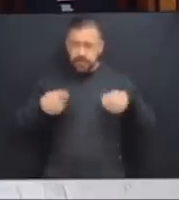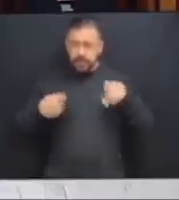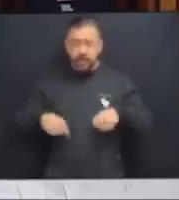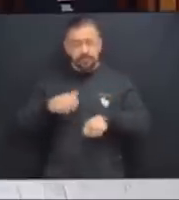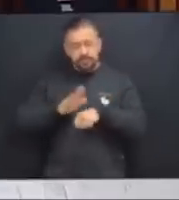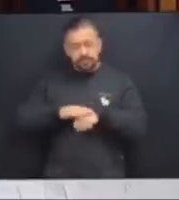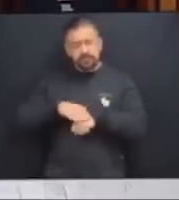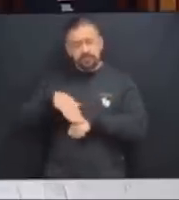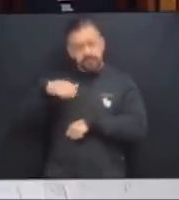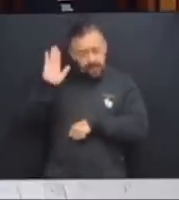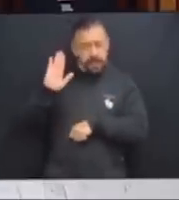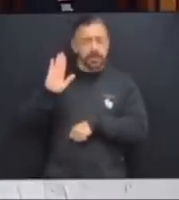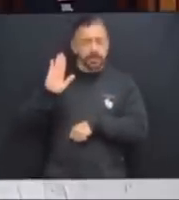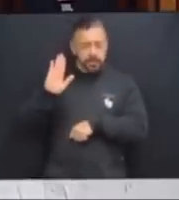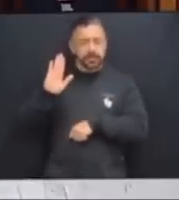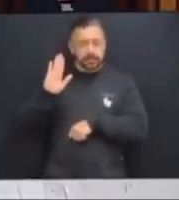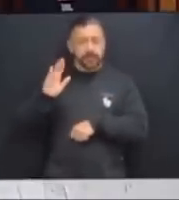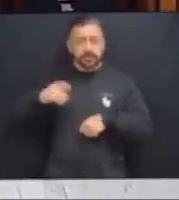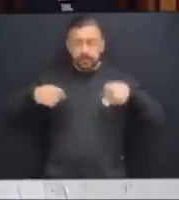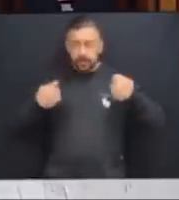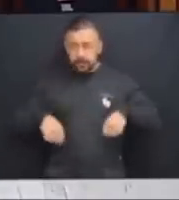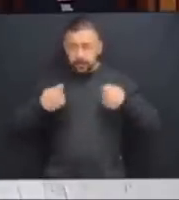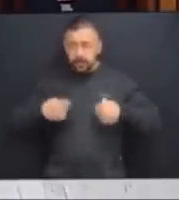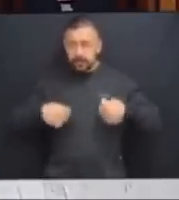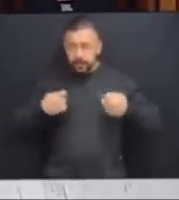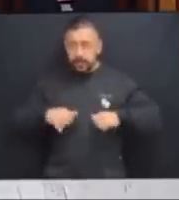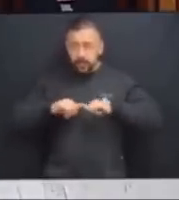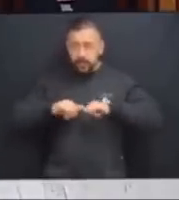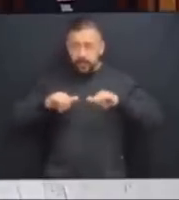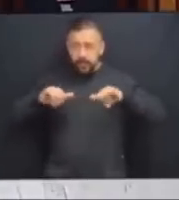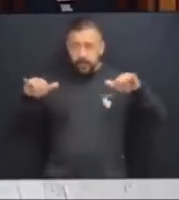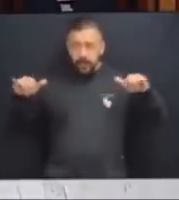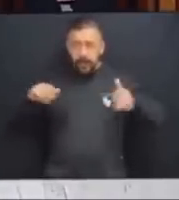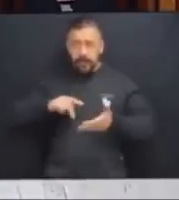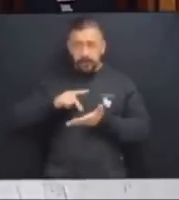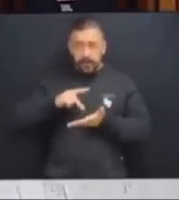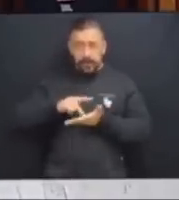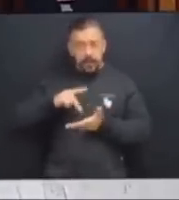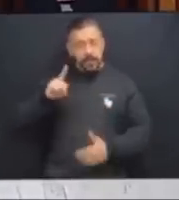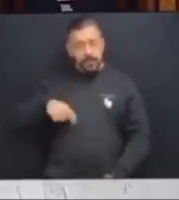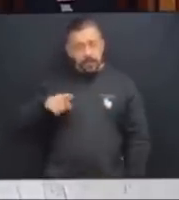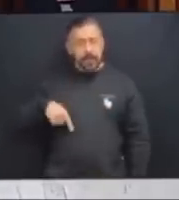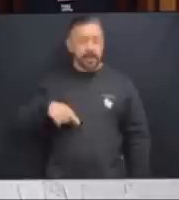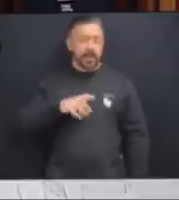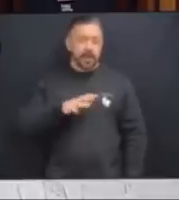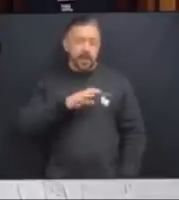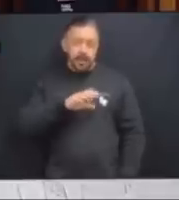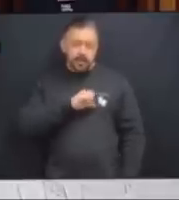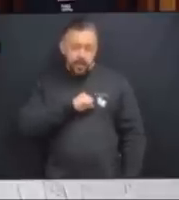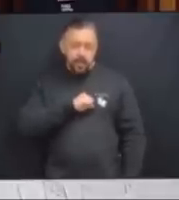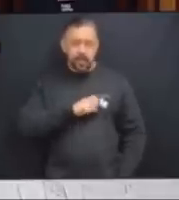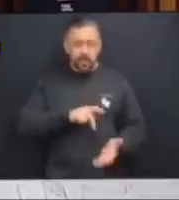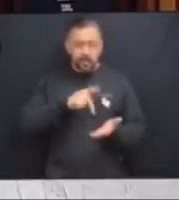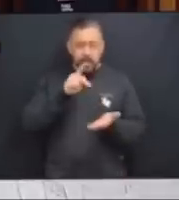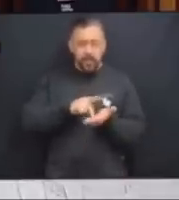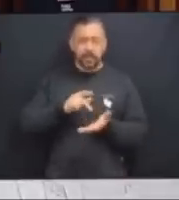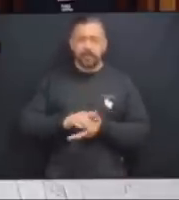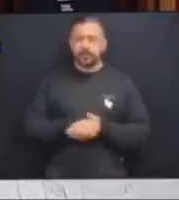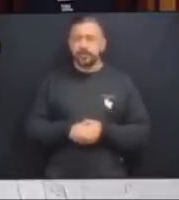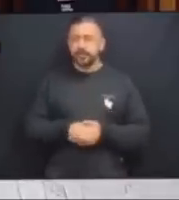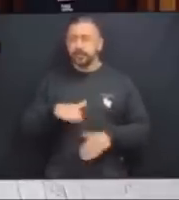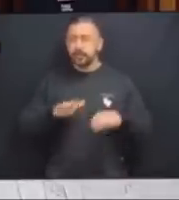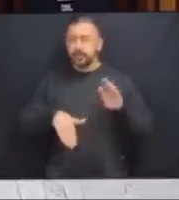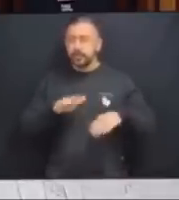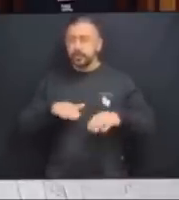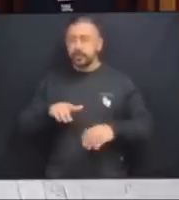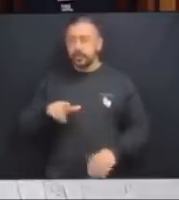é. É preciso dizer a verdade como um ato de amor, mesmo que ela às vezes